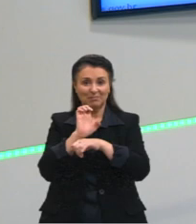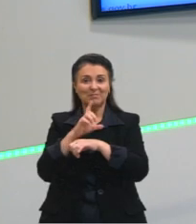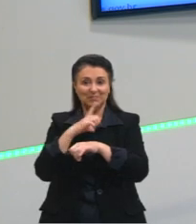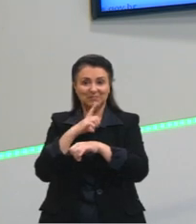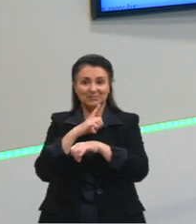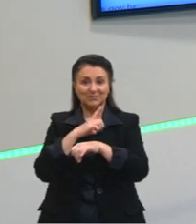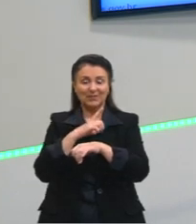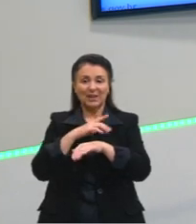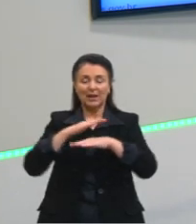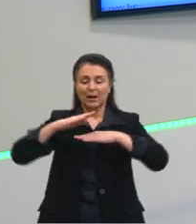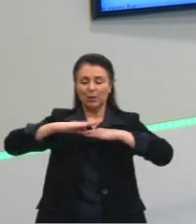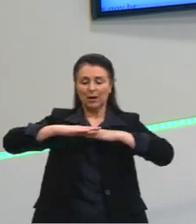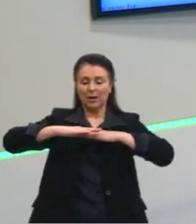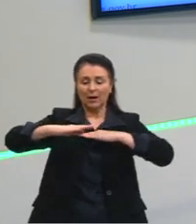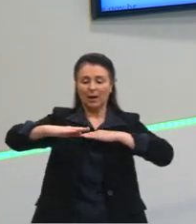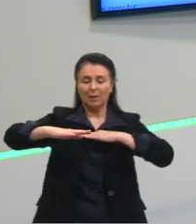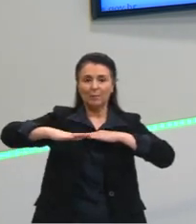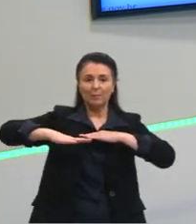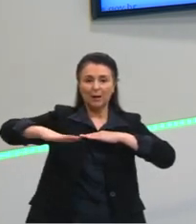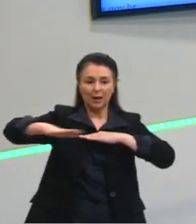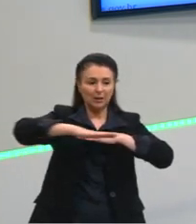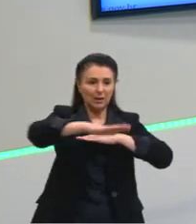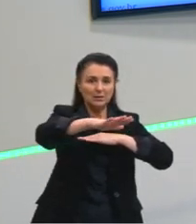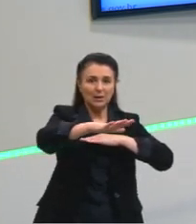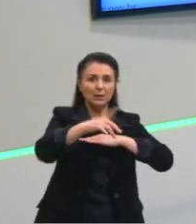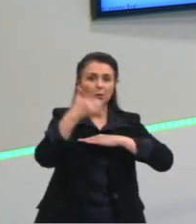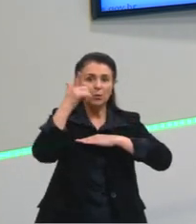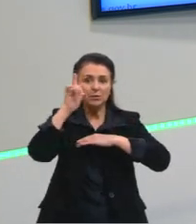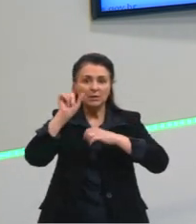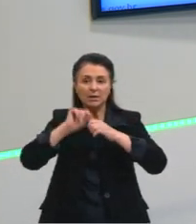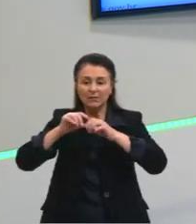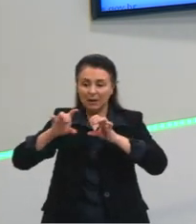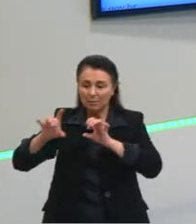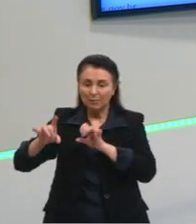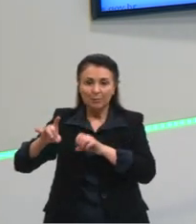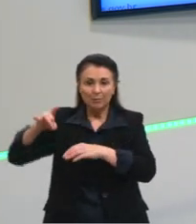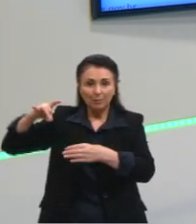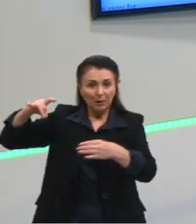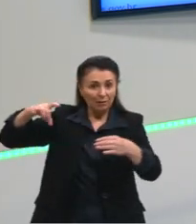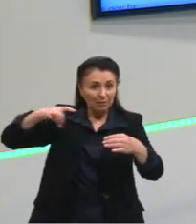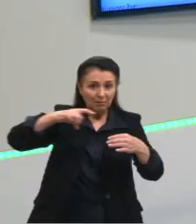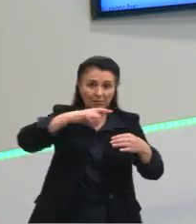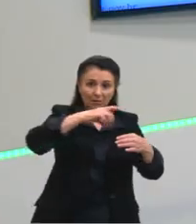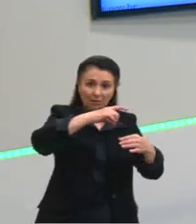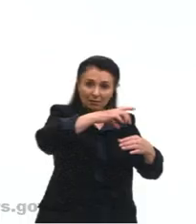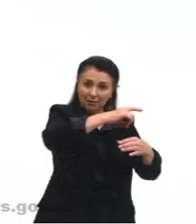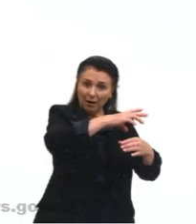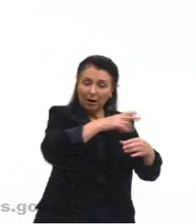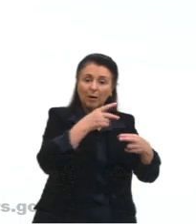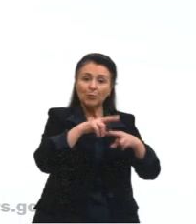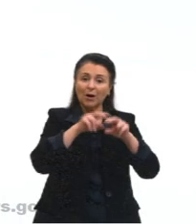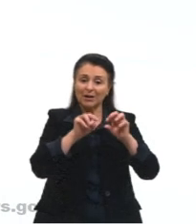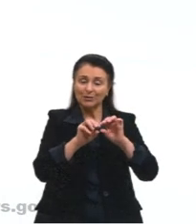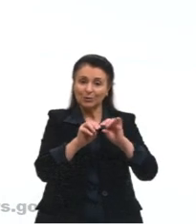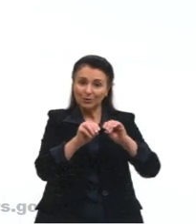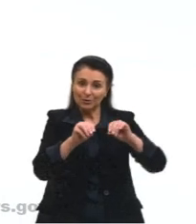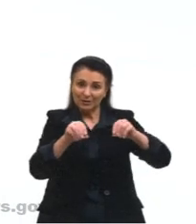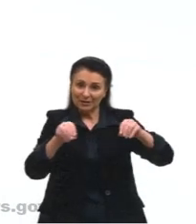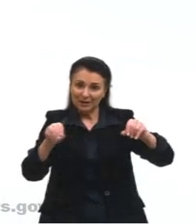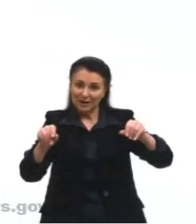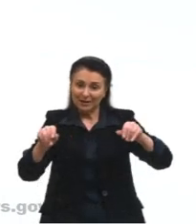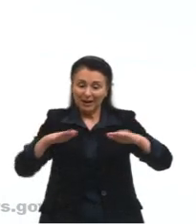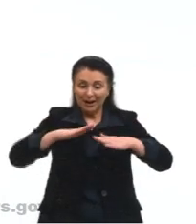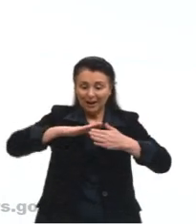planície, então, a gente vai conseguir, por exemplo, fazer plantações, né, onde o solo está bem mais, não é tão